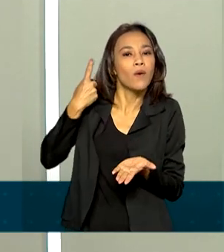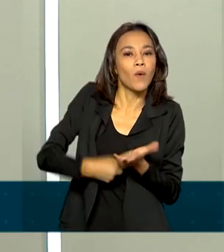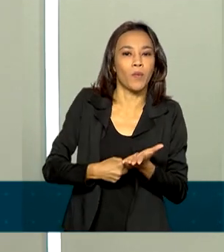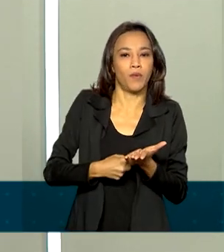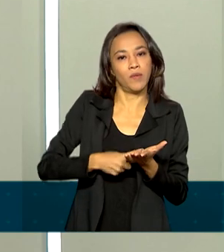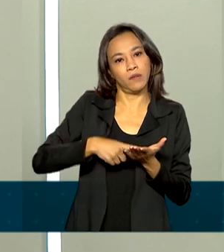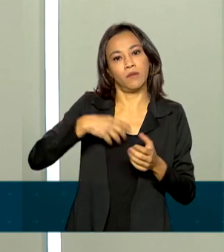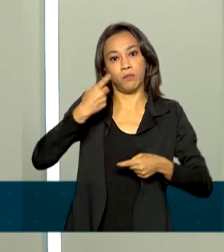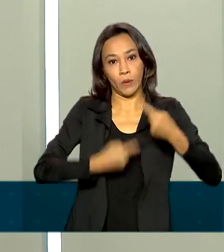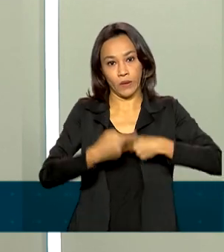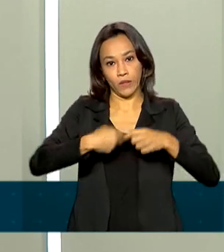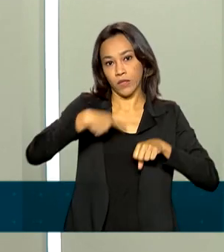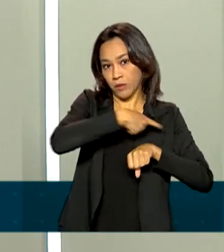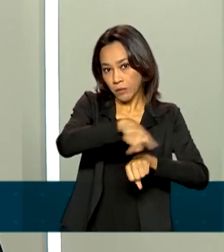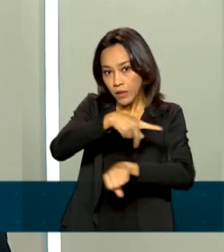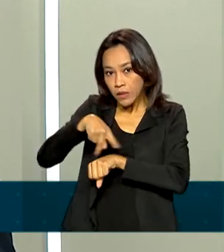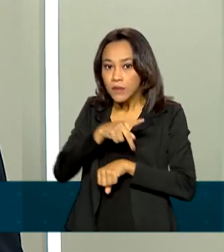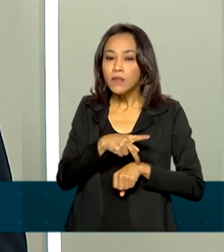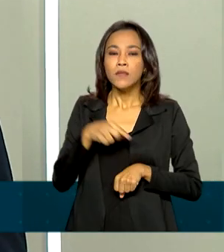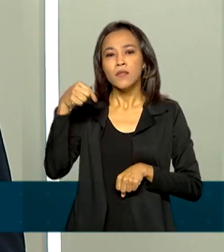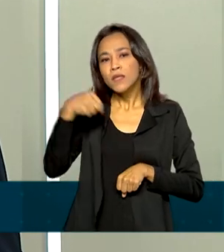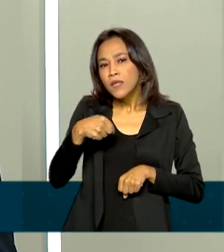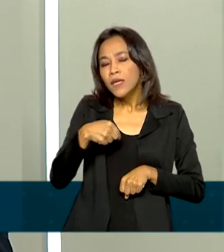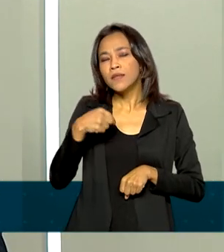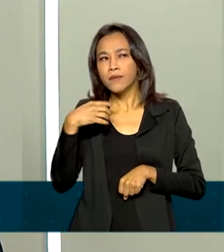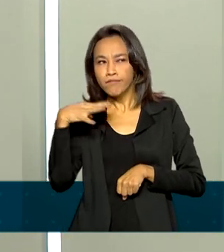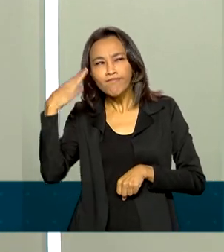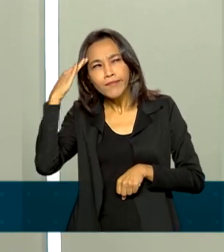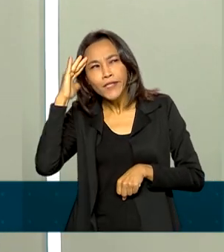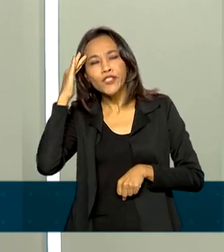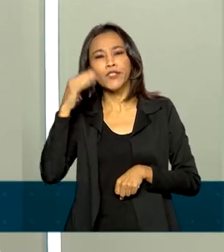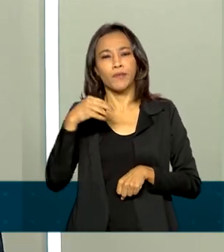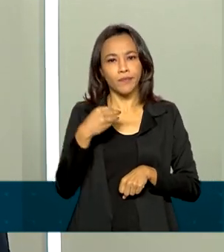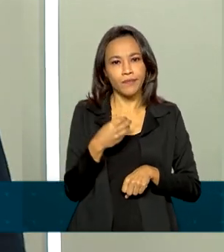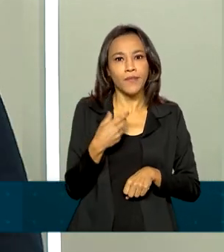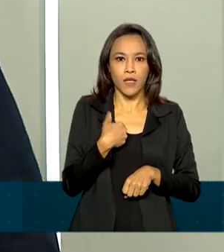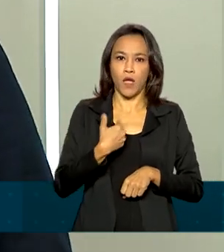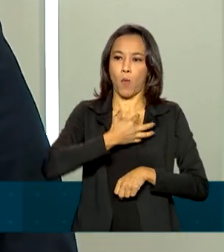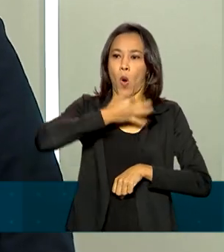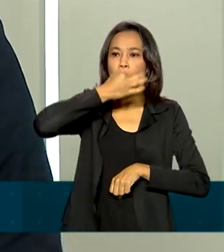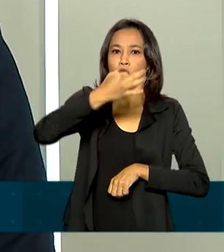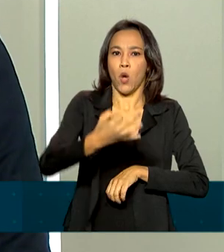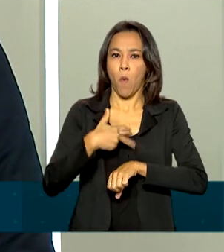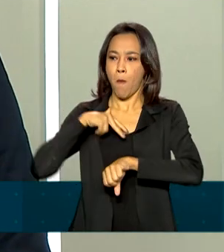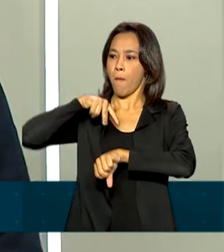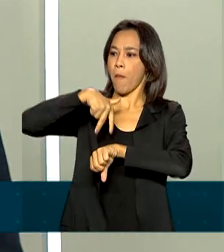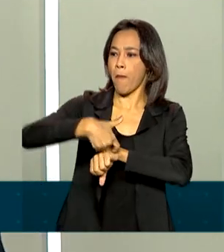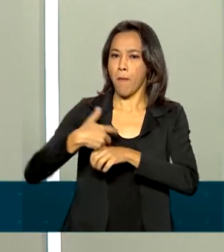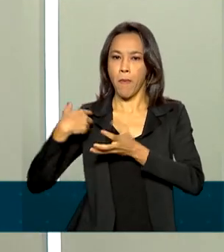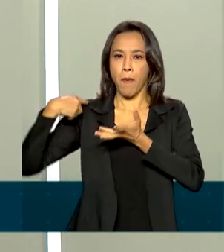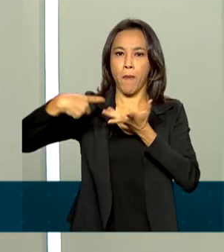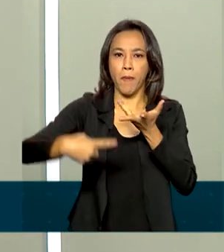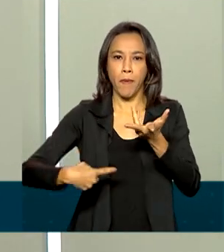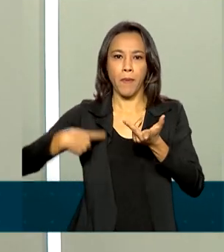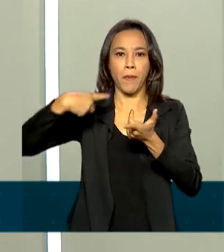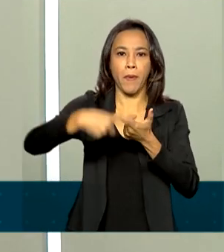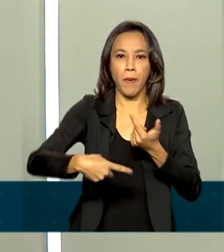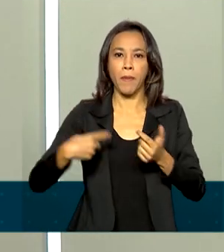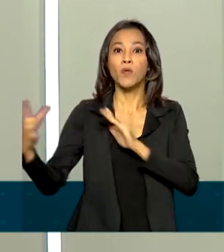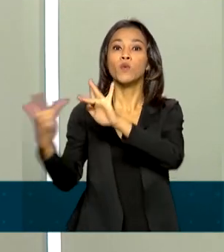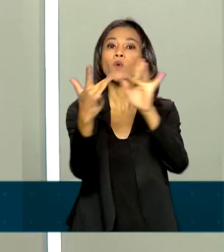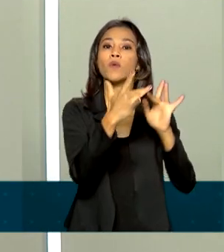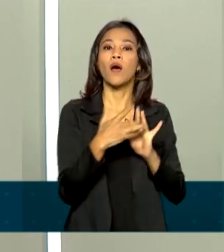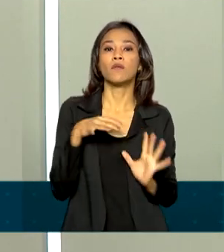política desses países que entendiam que deveriam ter uma participação e uma voz mais ativa nas relações